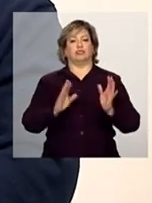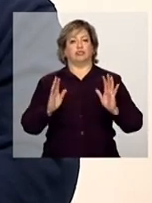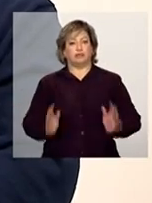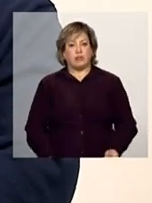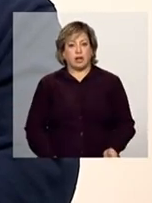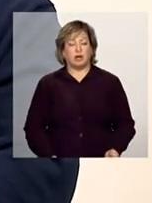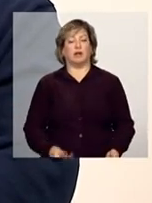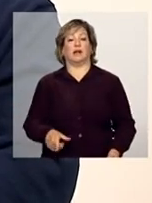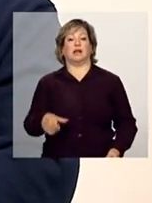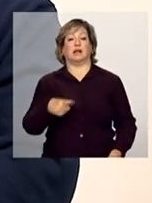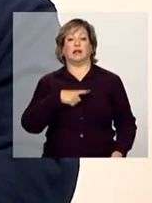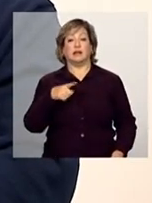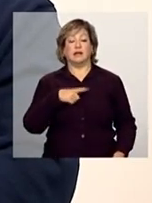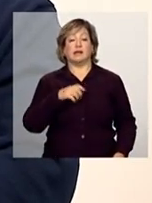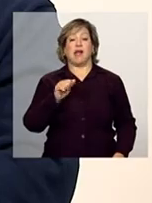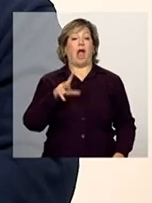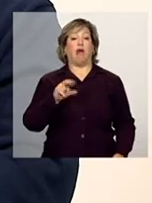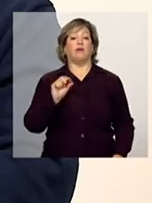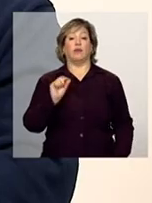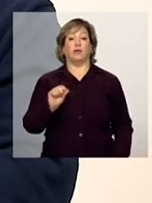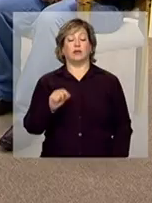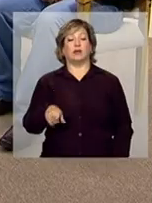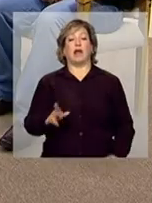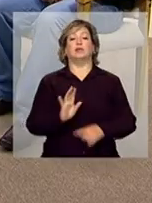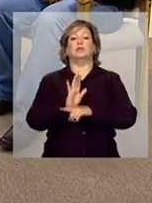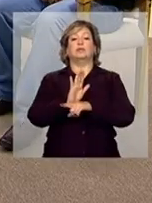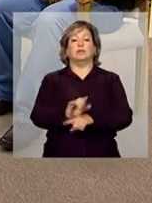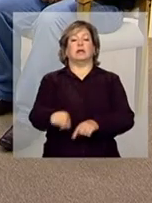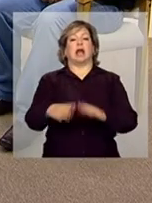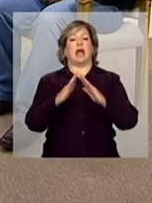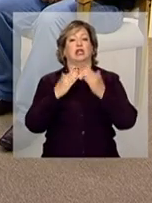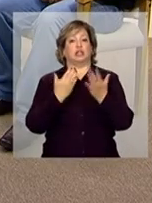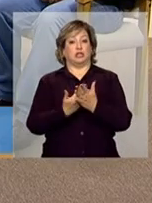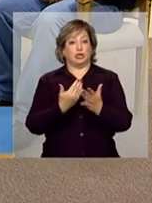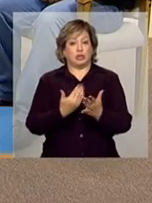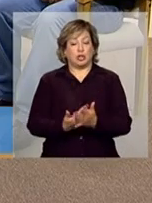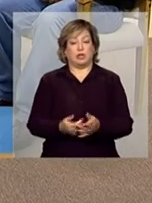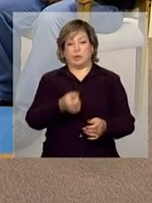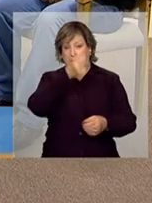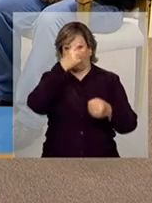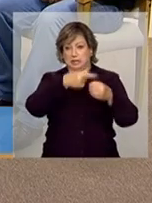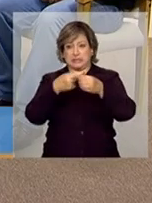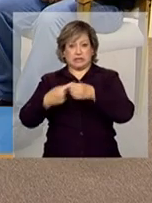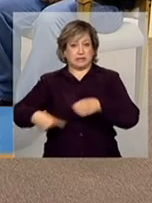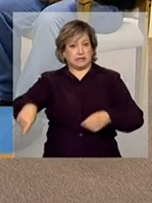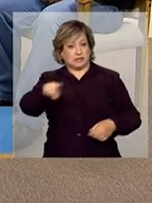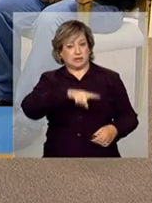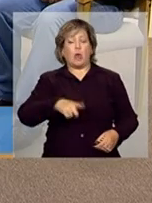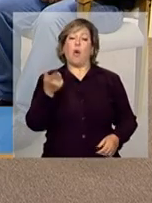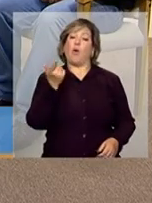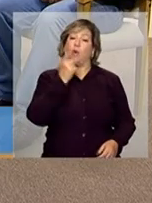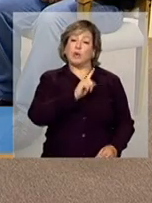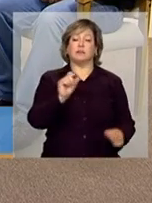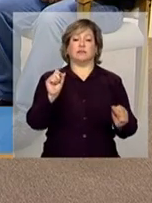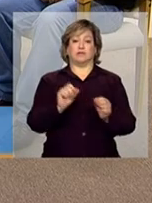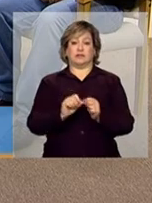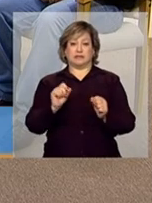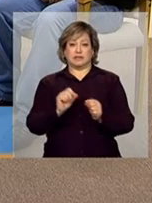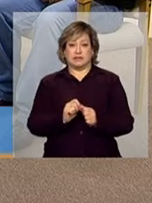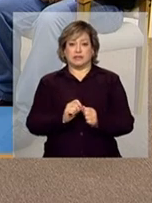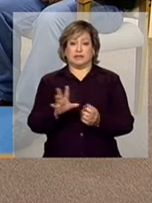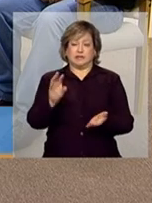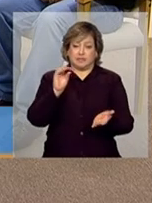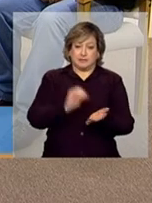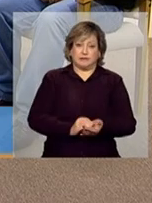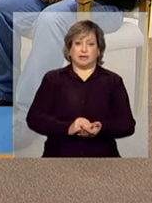o objetivo é permitir que a escola e os municípios consigam efetuar o registro do